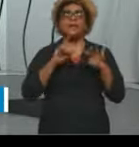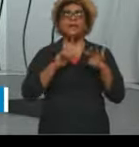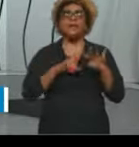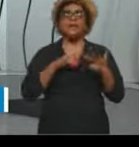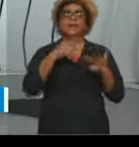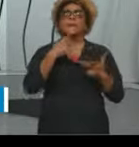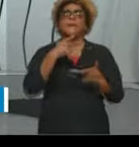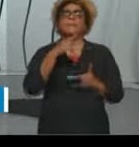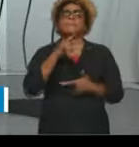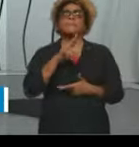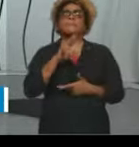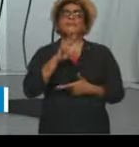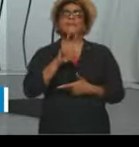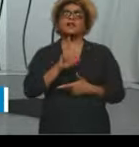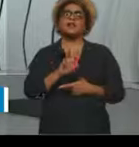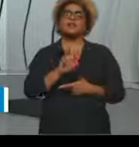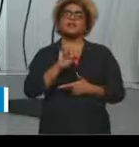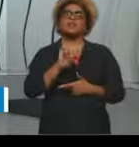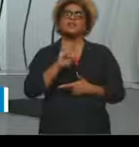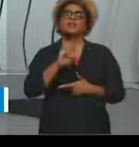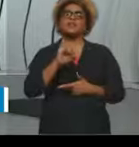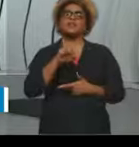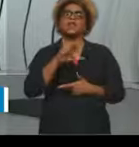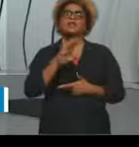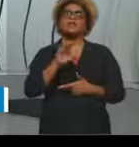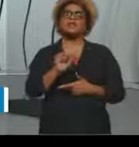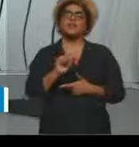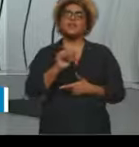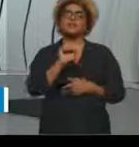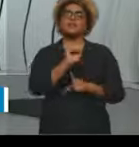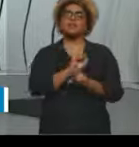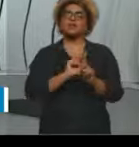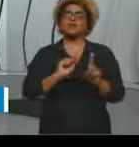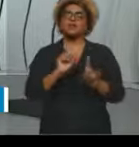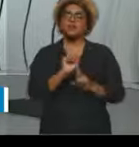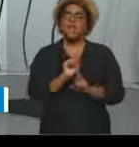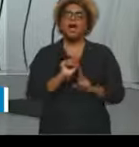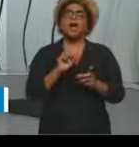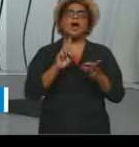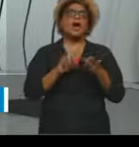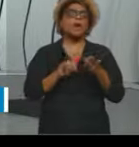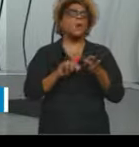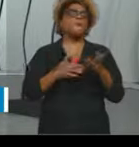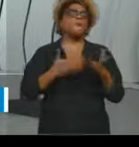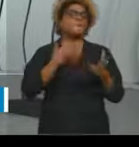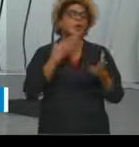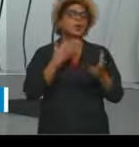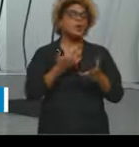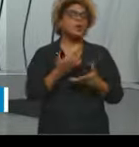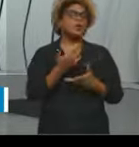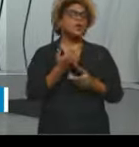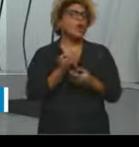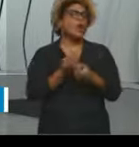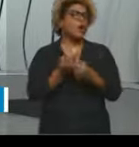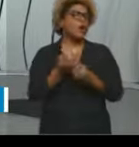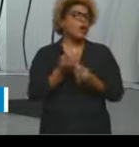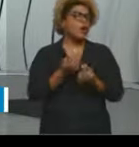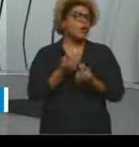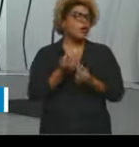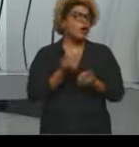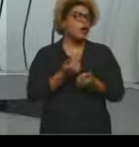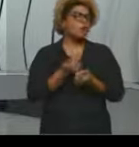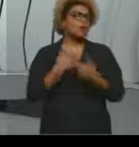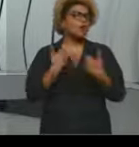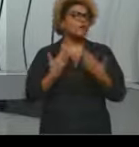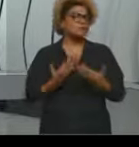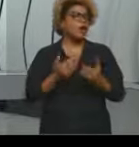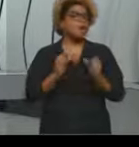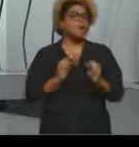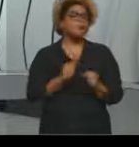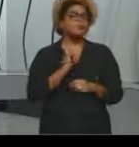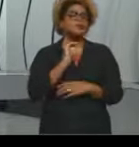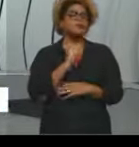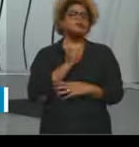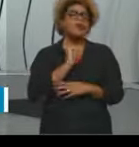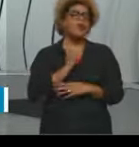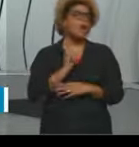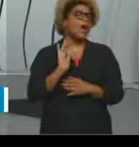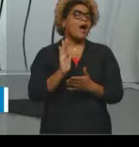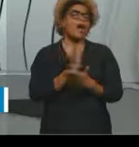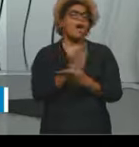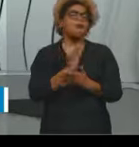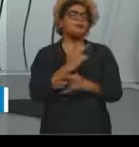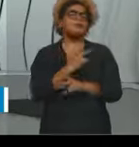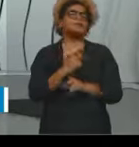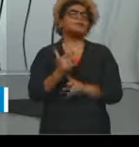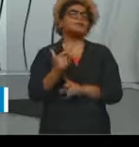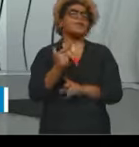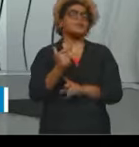uma intervenção maior na área econômica. Então, a gente pode citar algumas medidas, né, que a gente entende que são medidas presentes em estado de